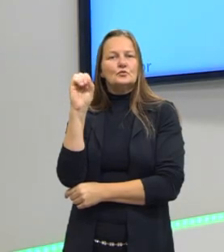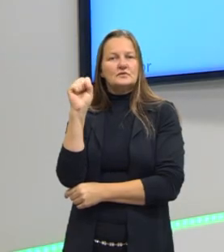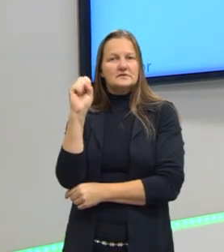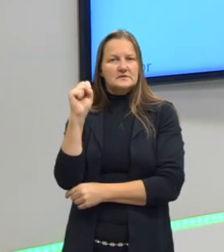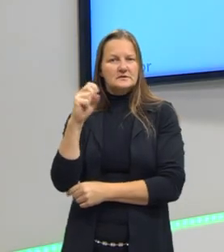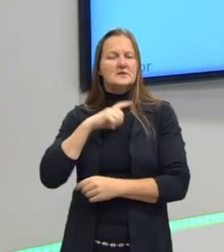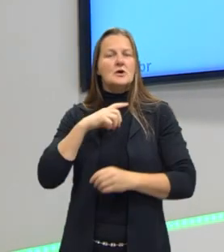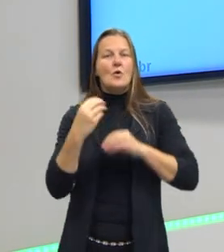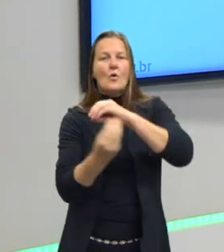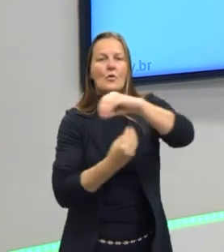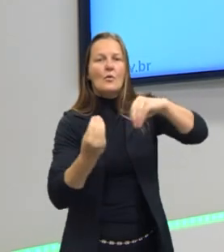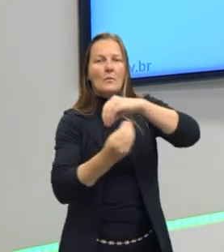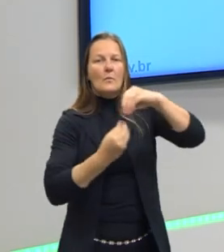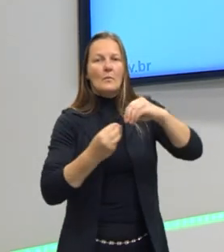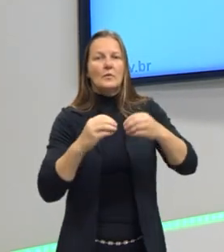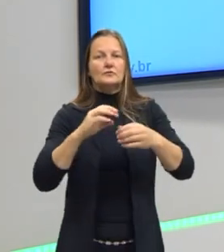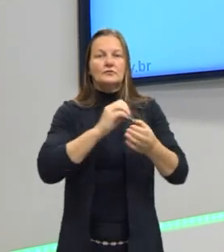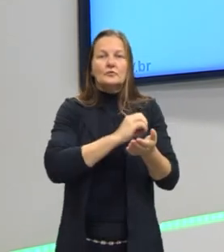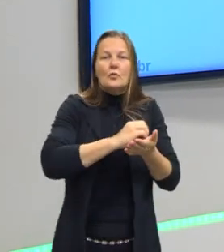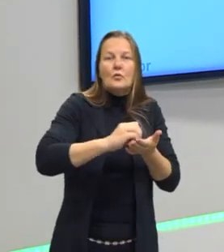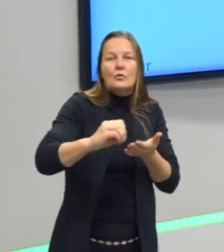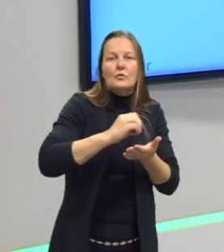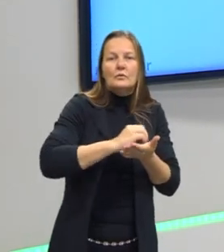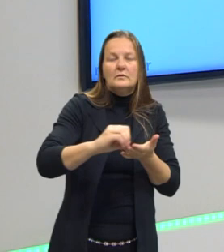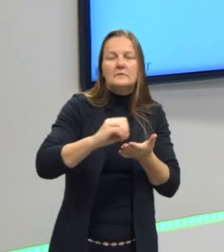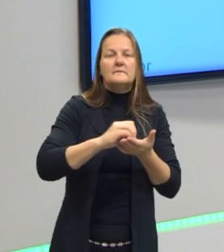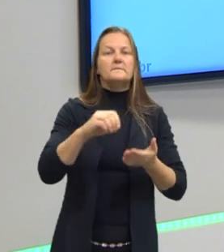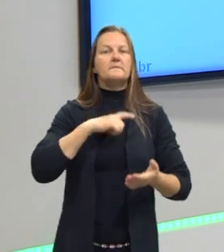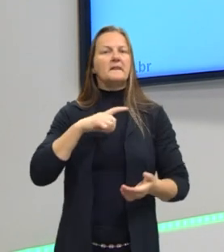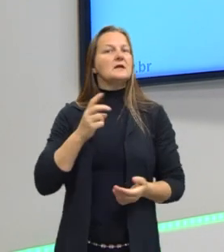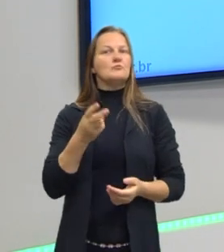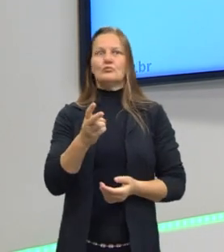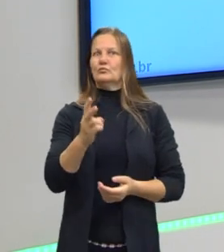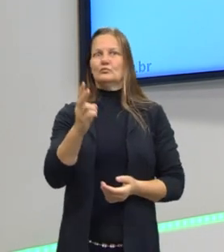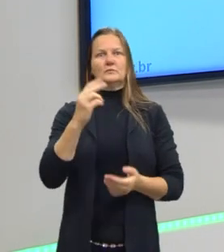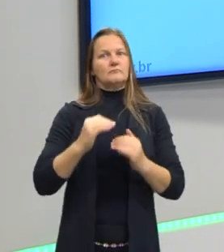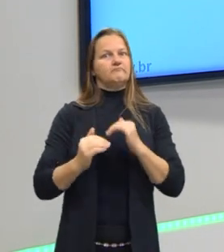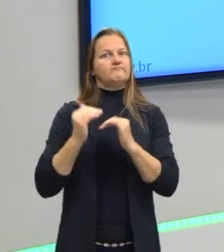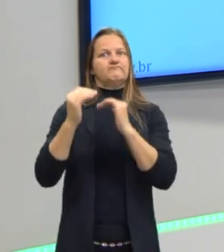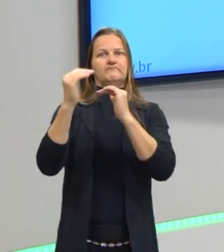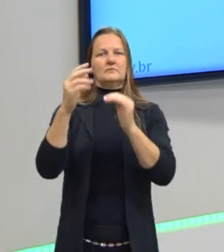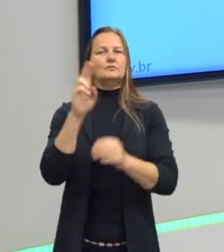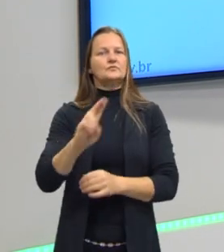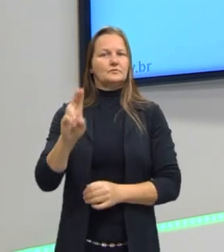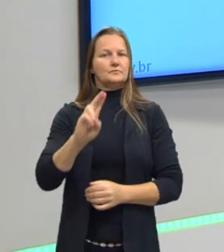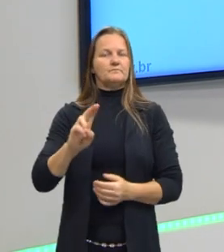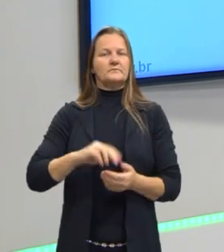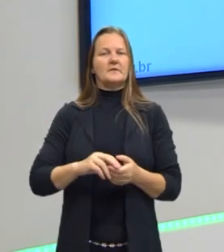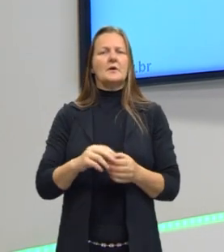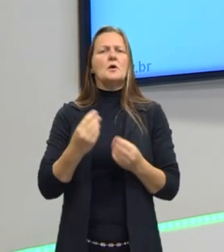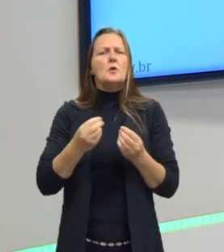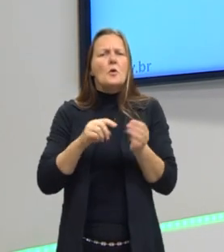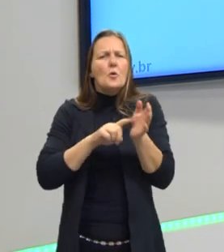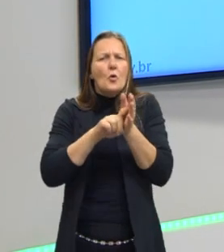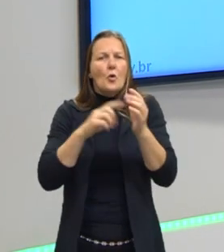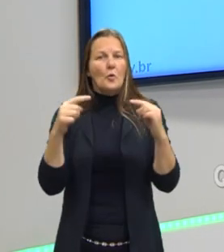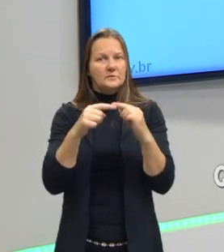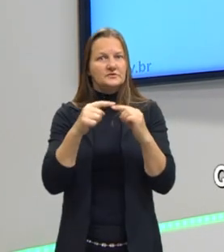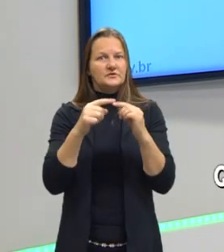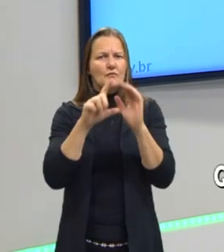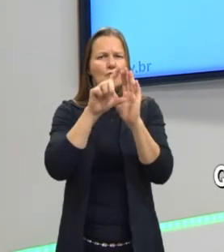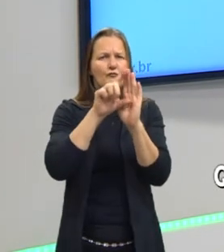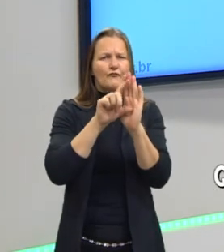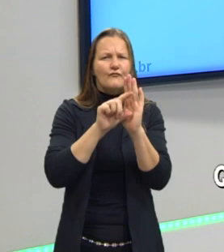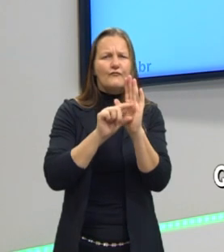de compostos orgânicos tem se tornado crescente, visando minimizar a poluição ambiental.